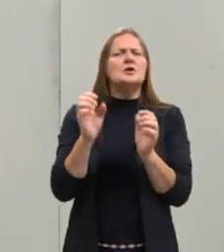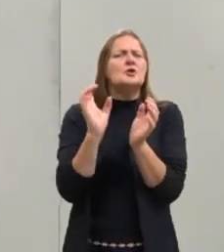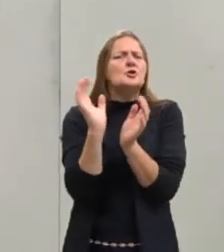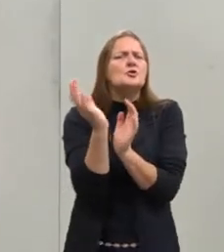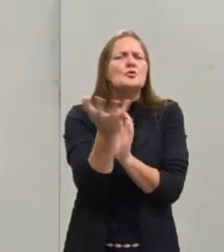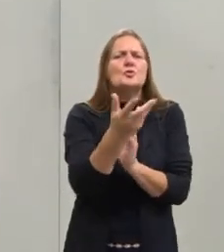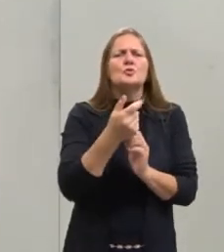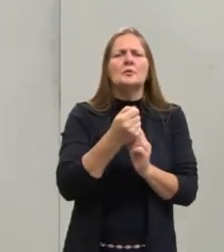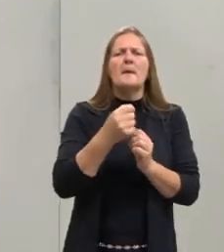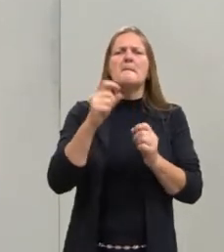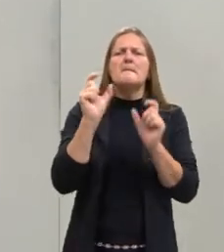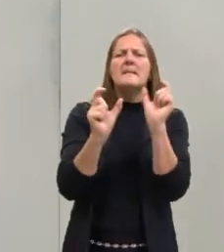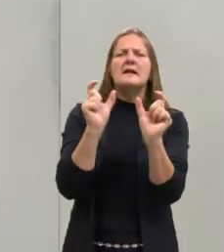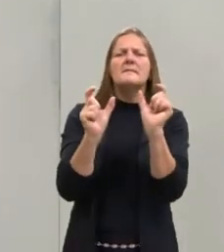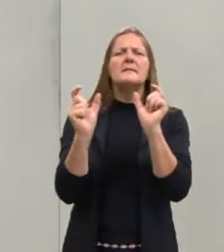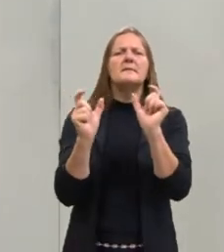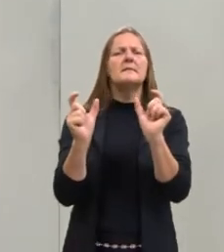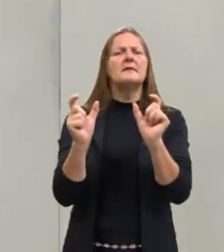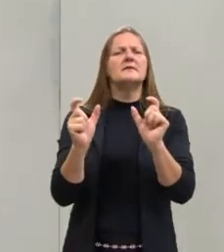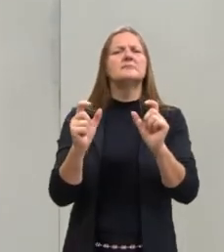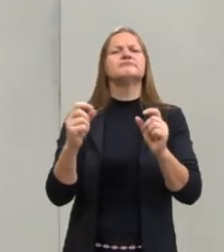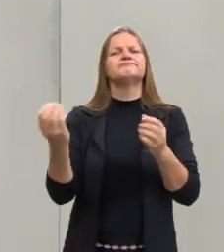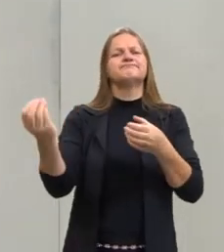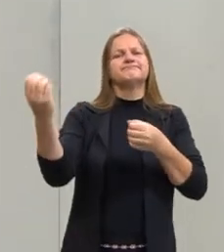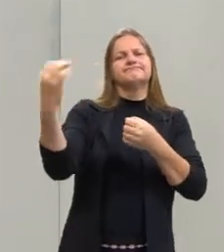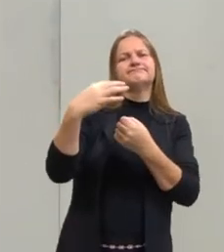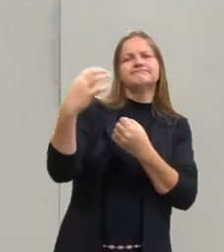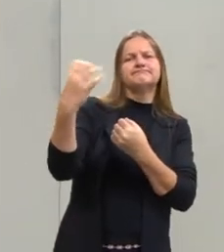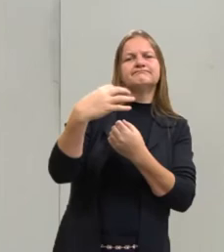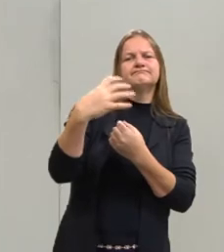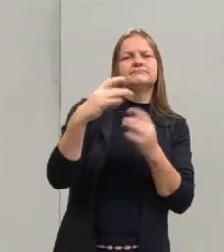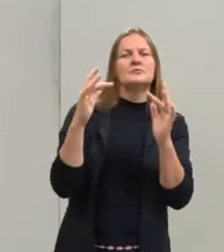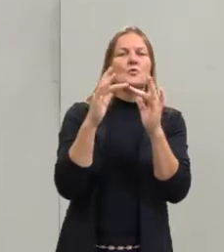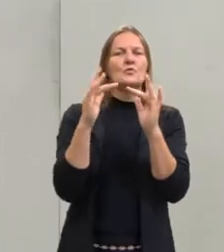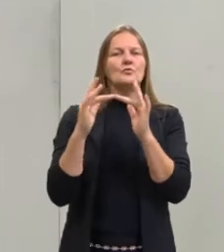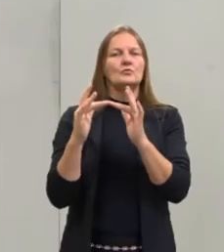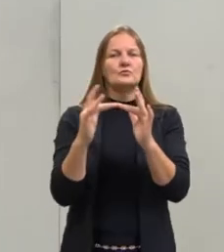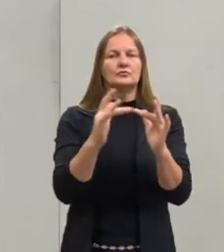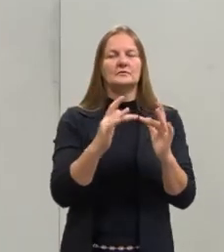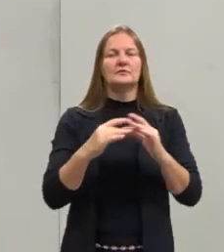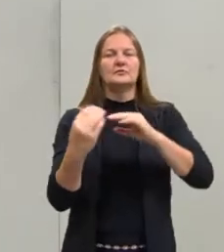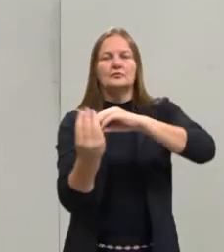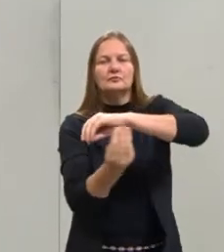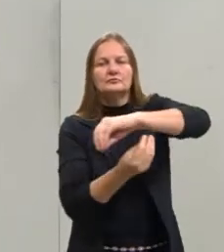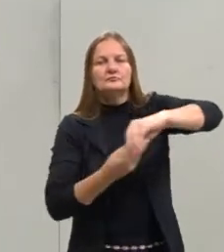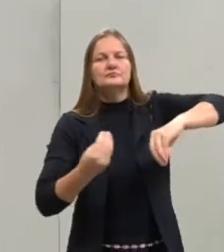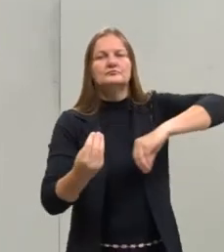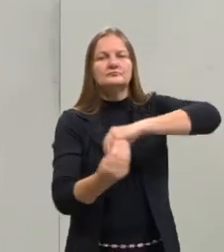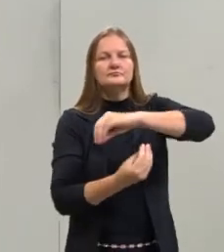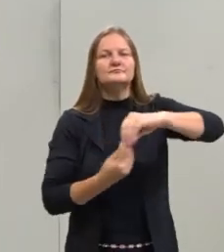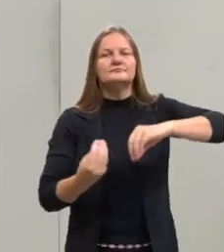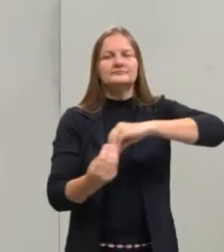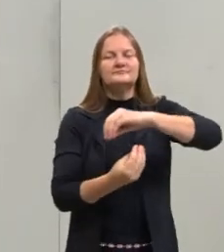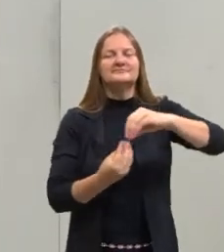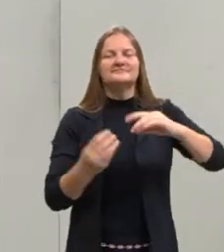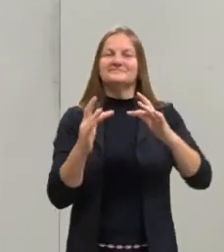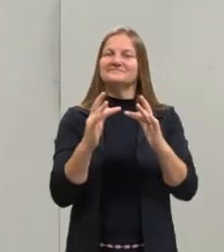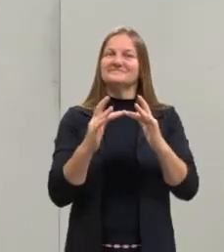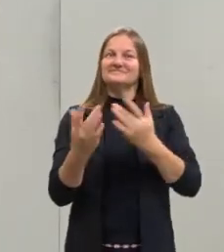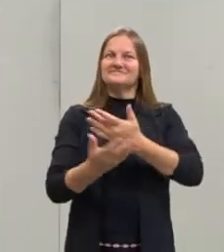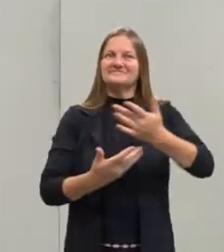estavam na ilha britânica, elas foram em contato e se misturando na ilha britânica.